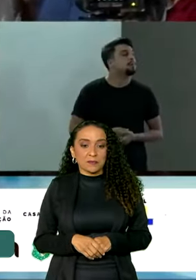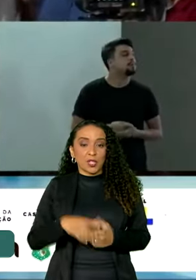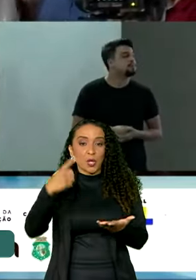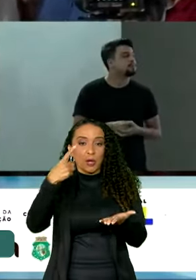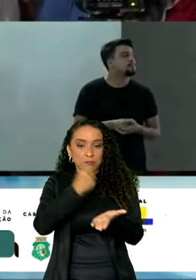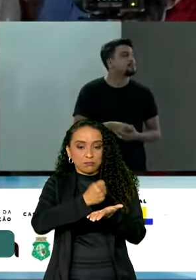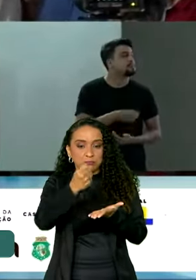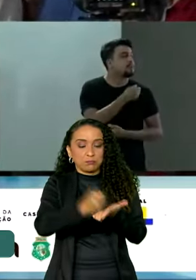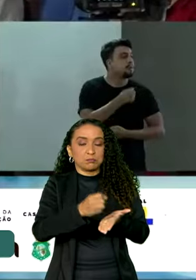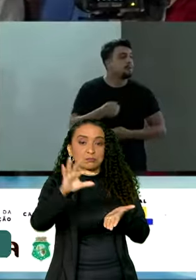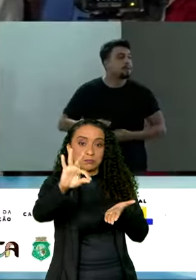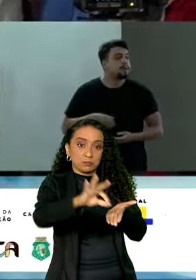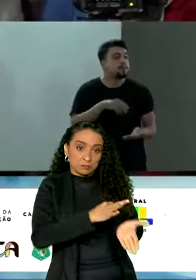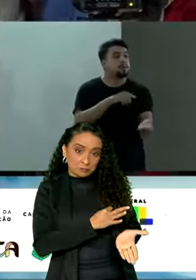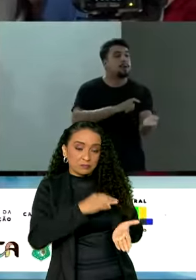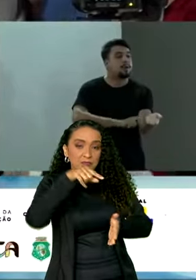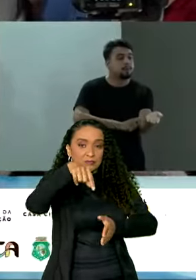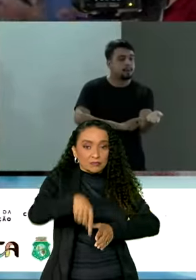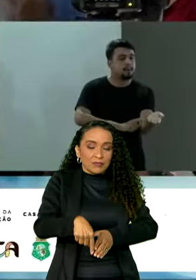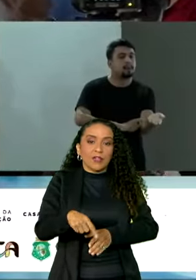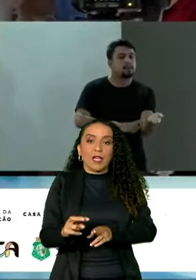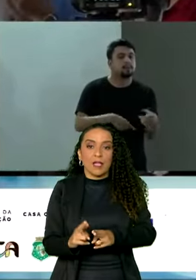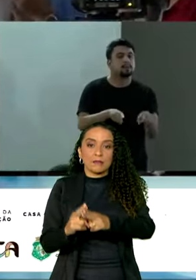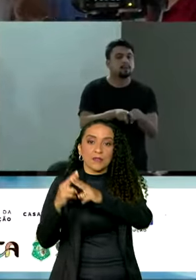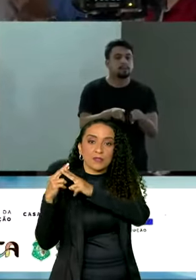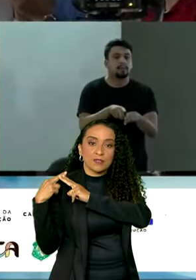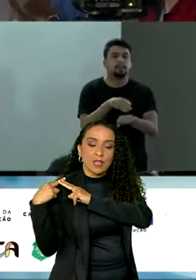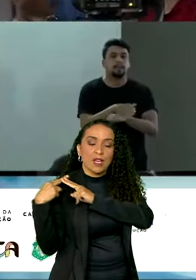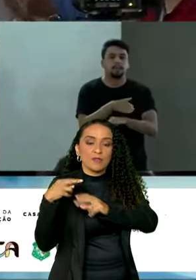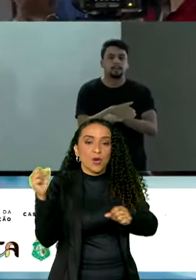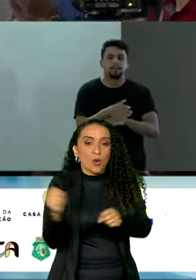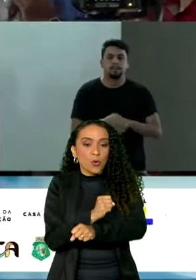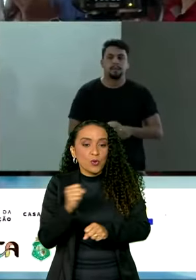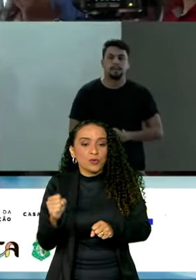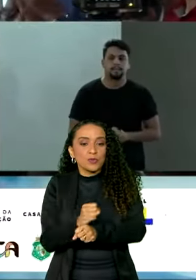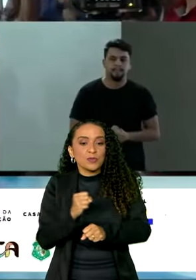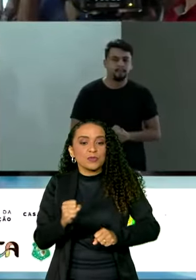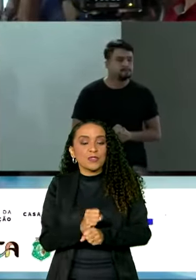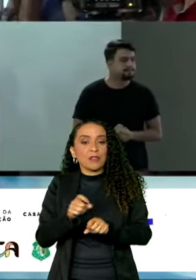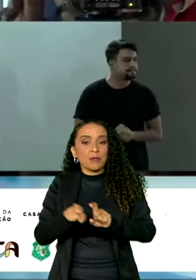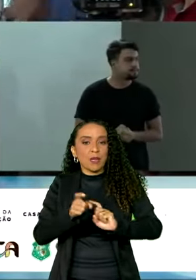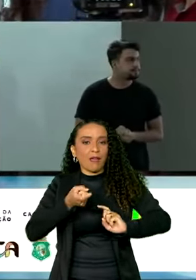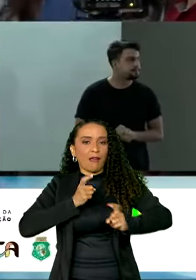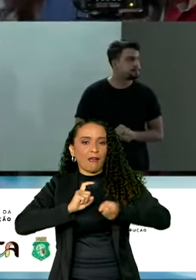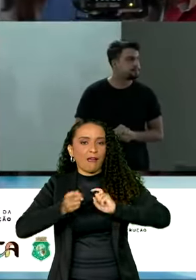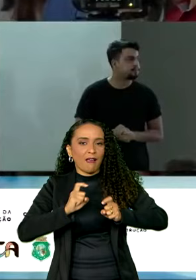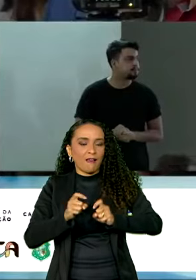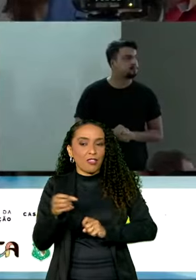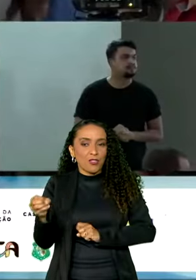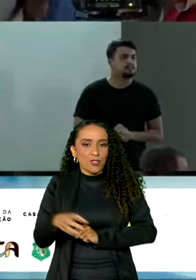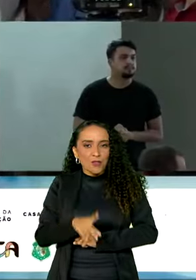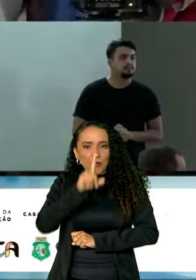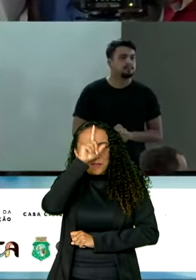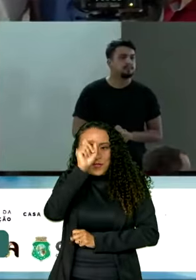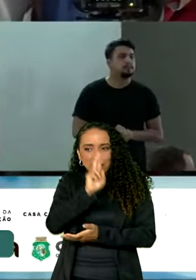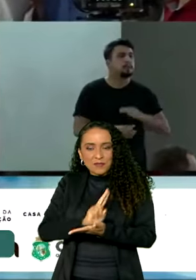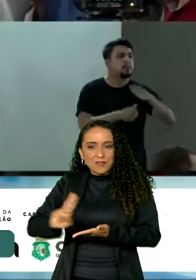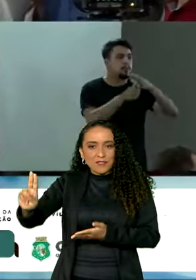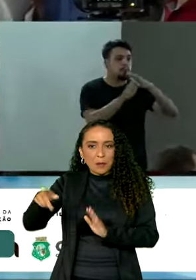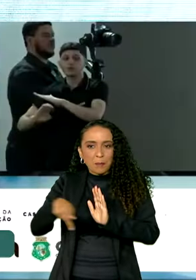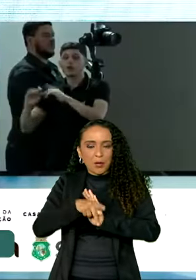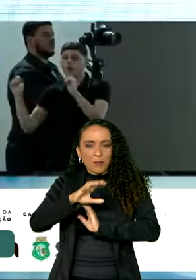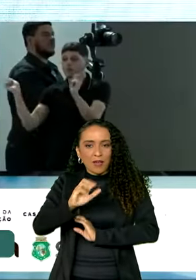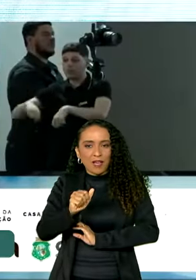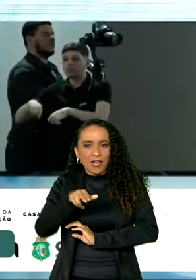contrato que nomeia a EBSER como responsável pela construção e a administração do novo Hospital Universitário do